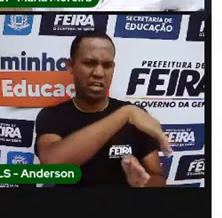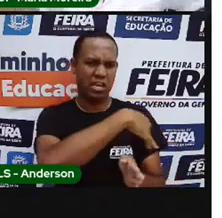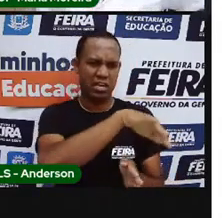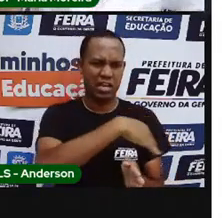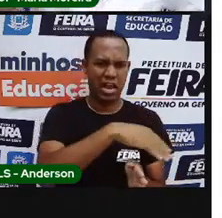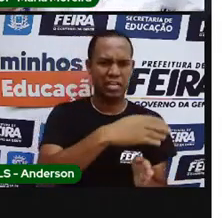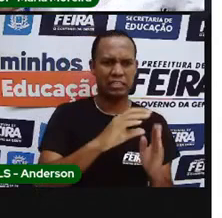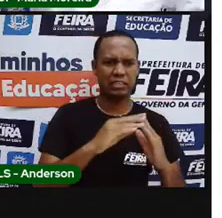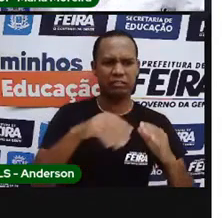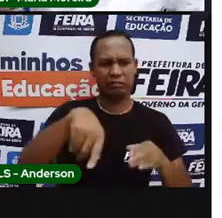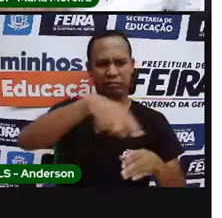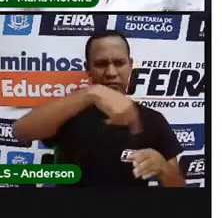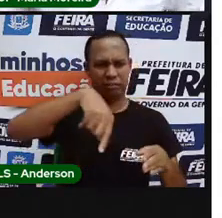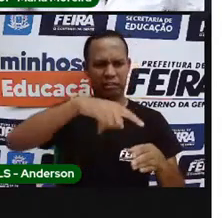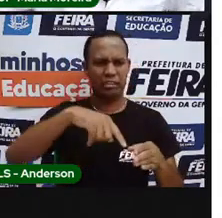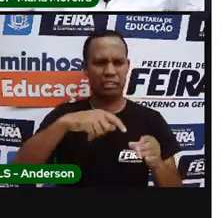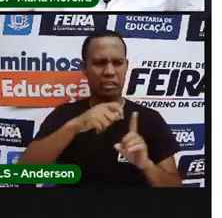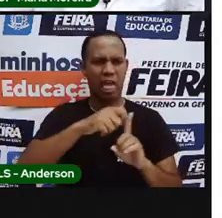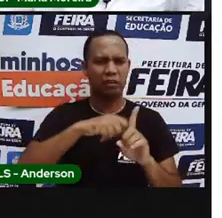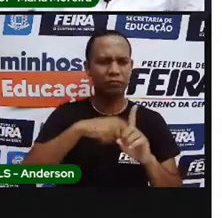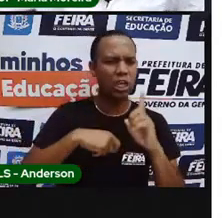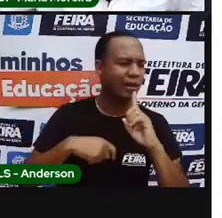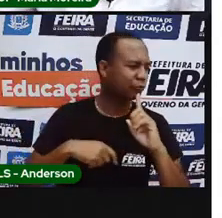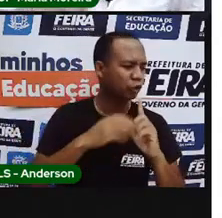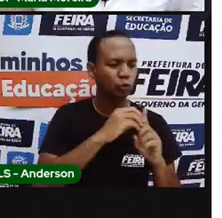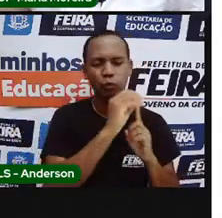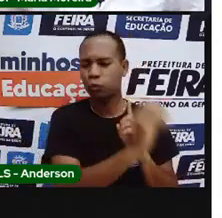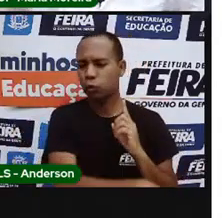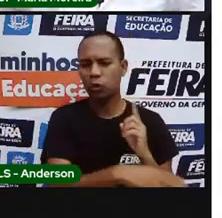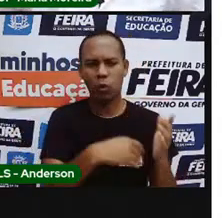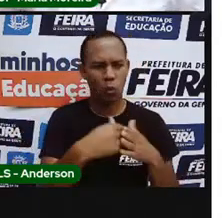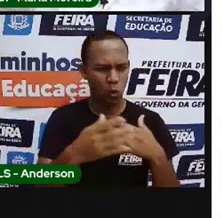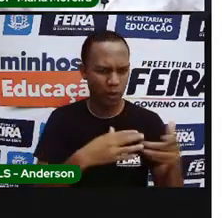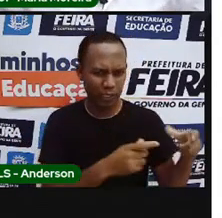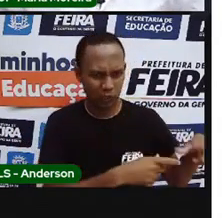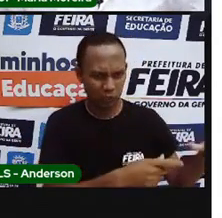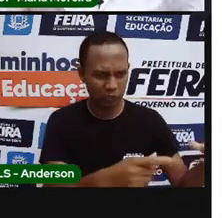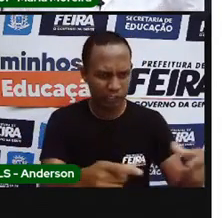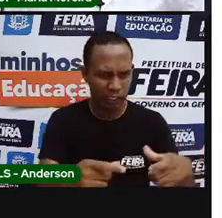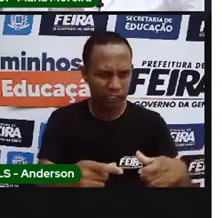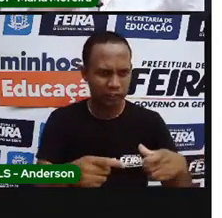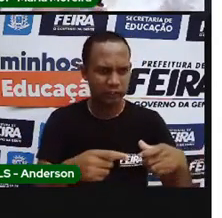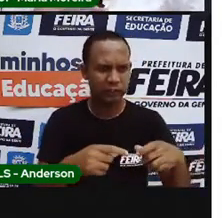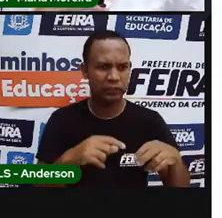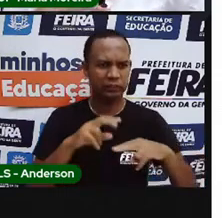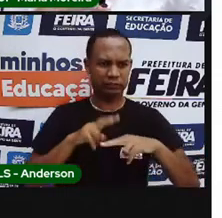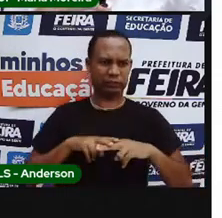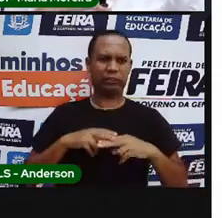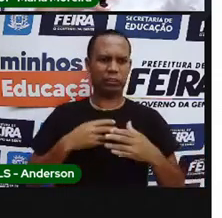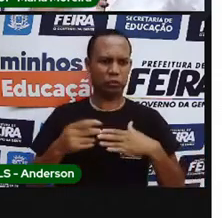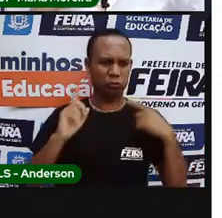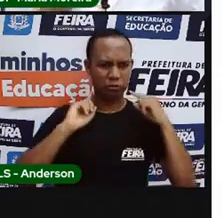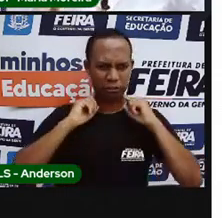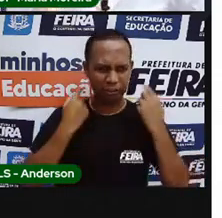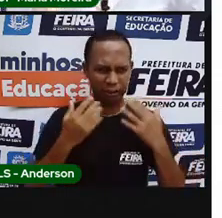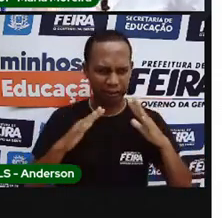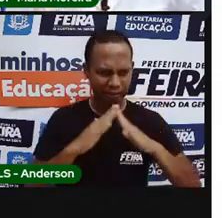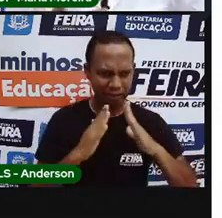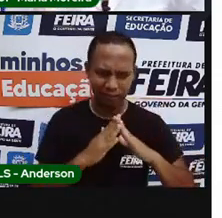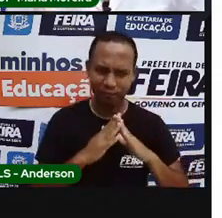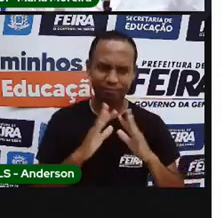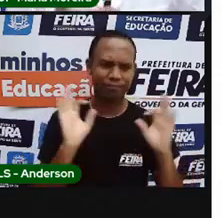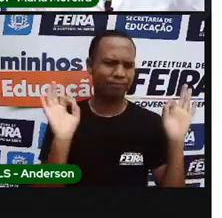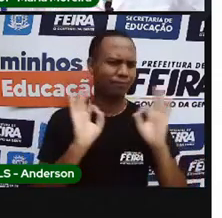A gente come a banana, chega no meio da cozinha, caça, caça. A gente come um biscoitinho, chega do lado do sofá e joga? Não. Então,